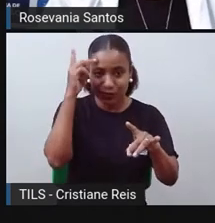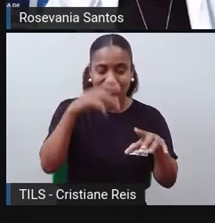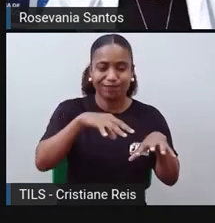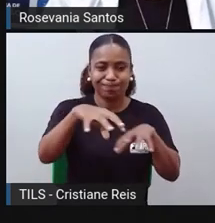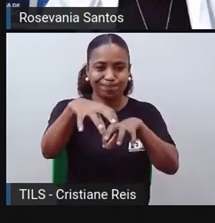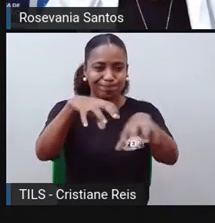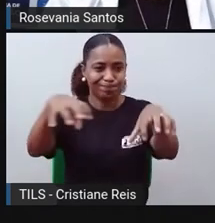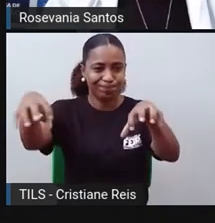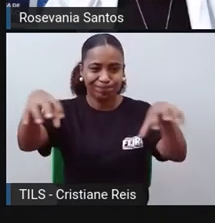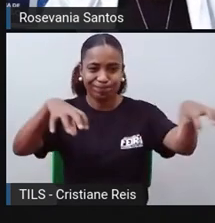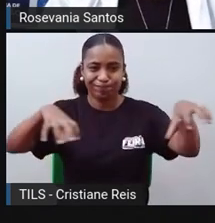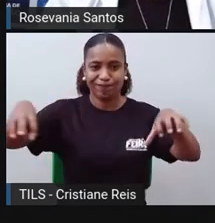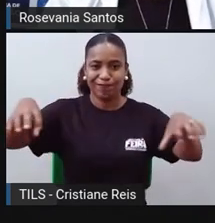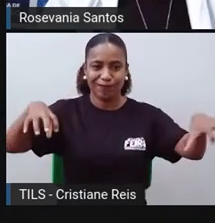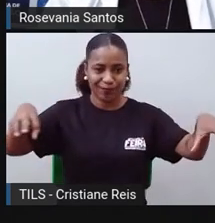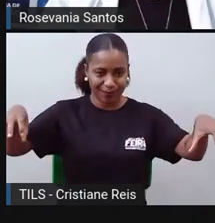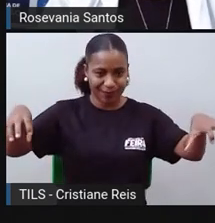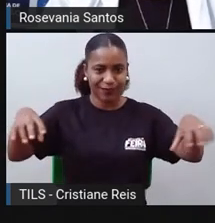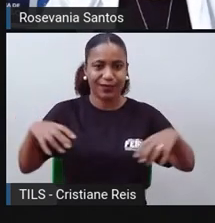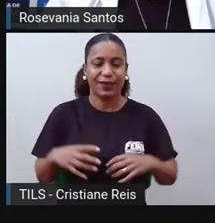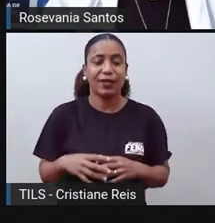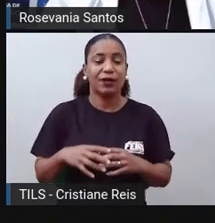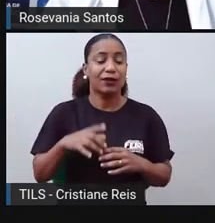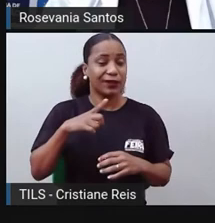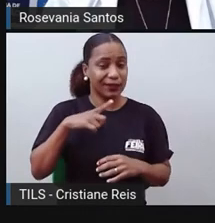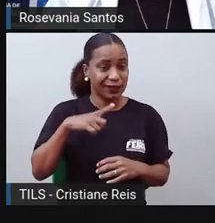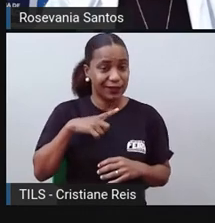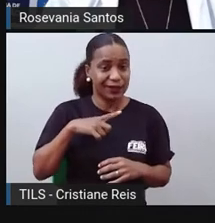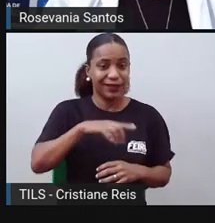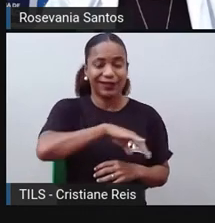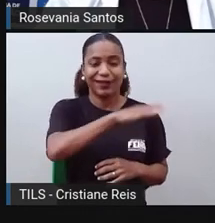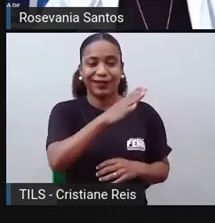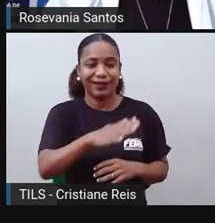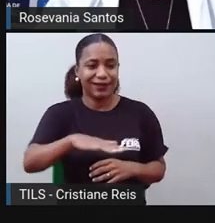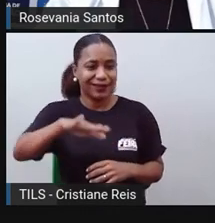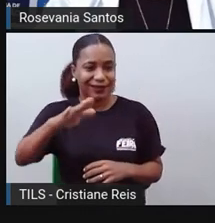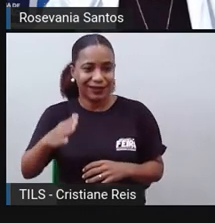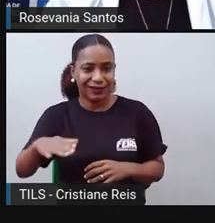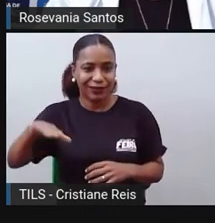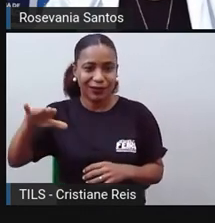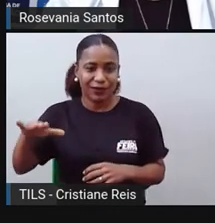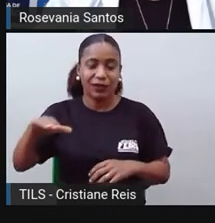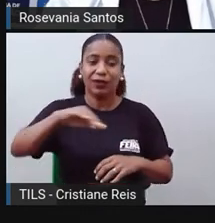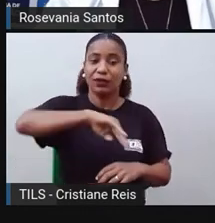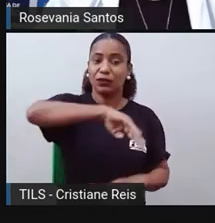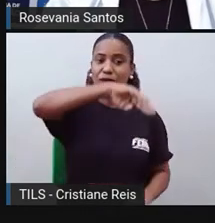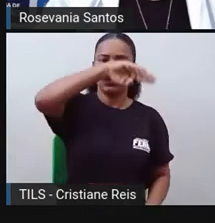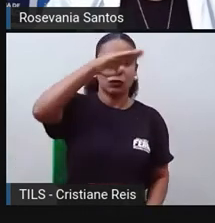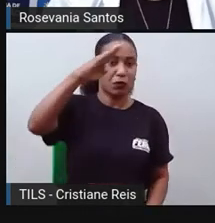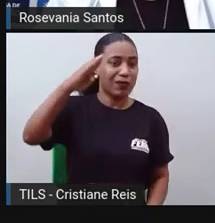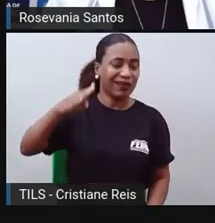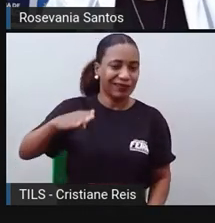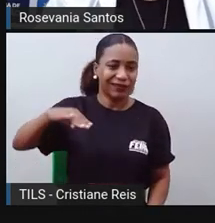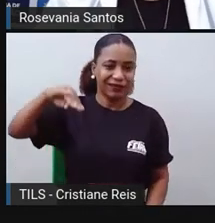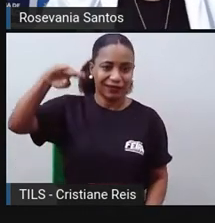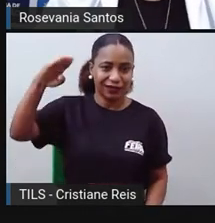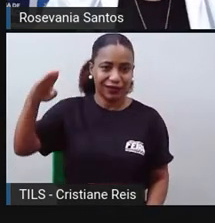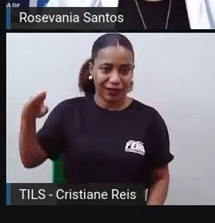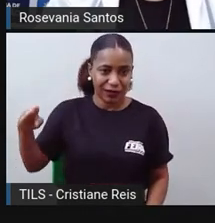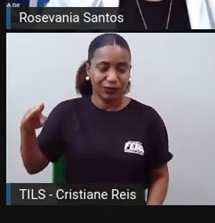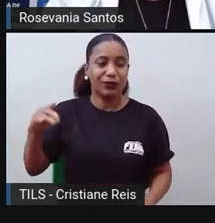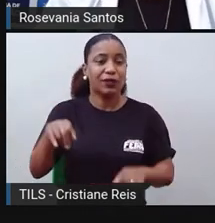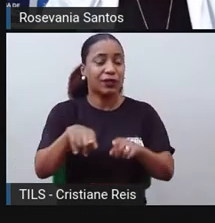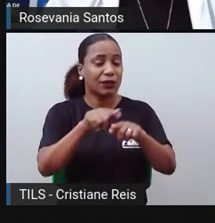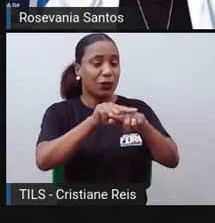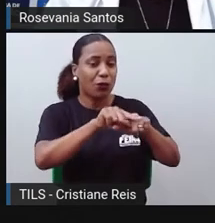Então eu vou ter essas áreas mais baixas aqui, as áreas de planaltos aqui nessa região, que vão ser principalmente a parte dos